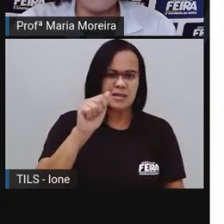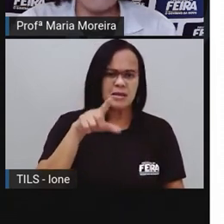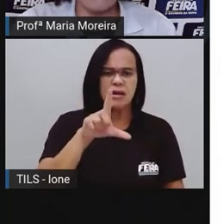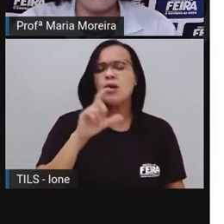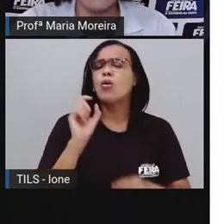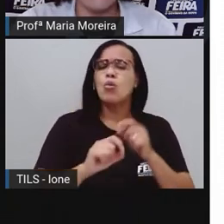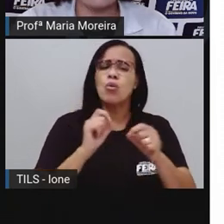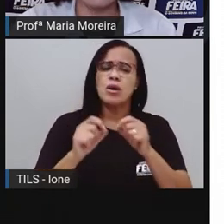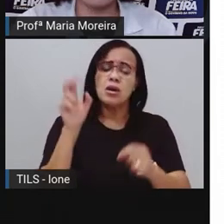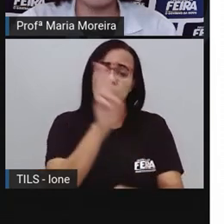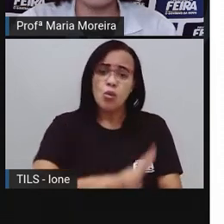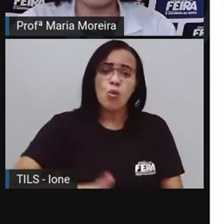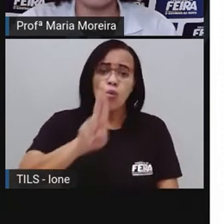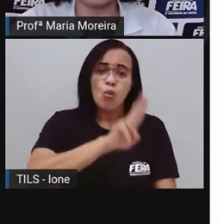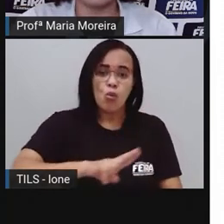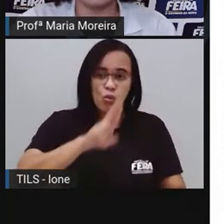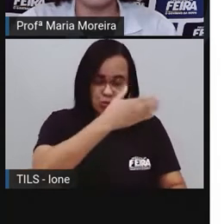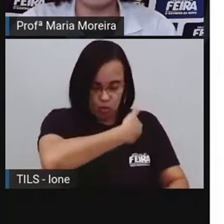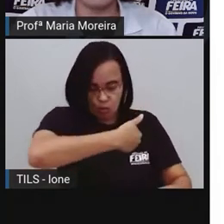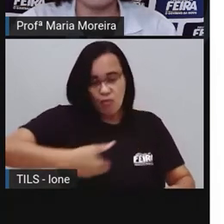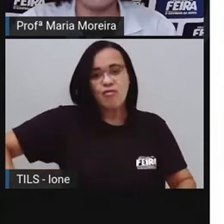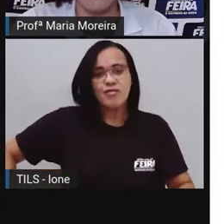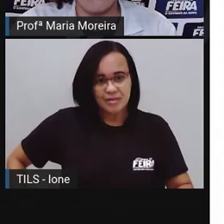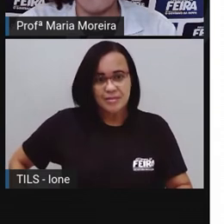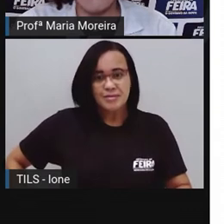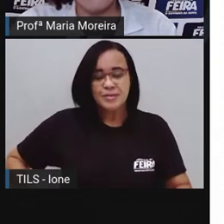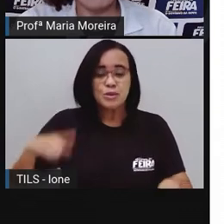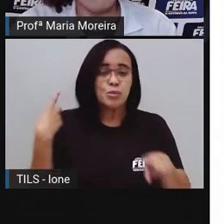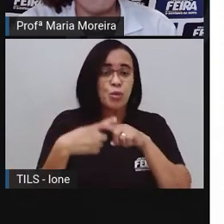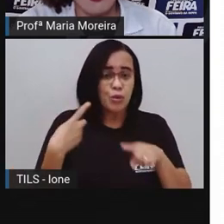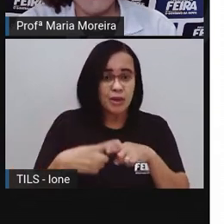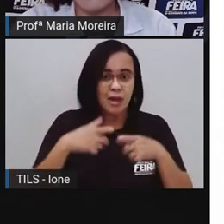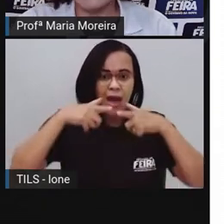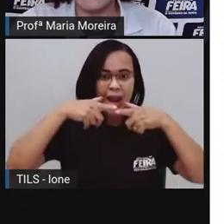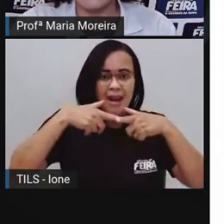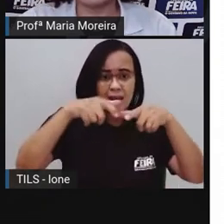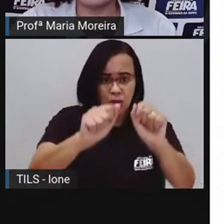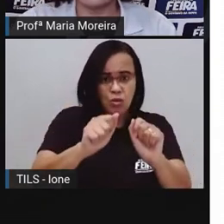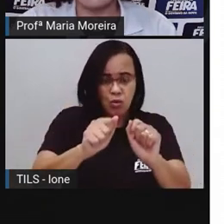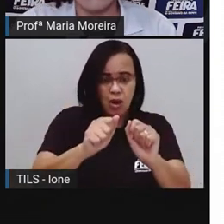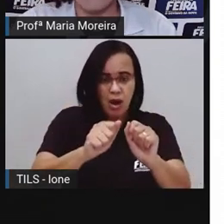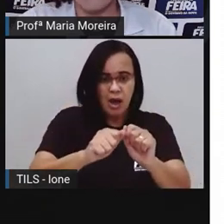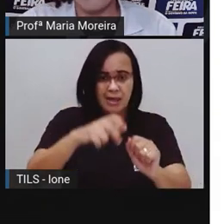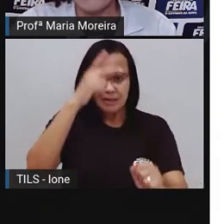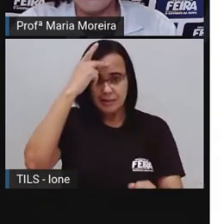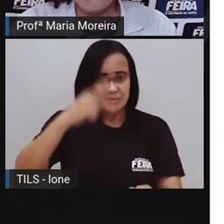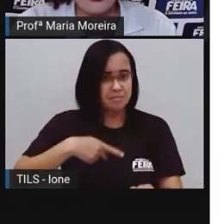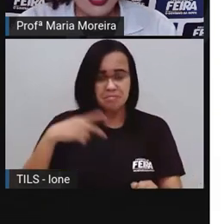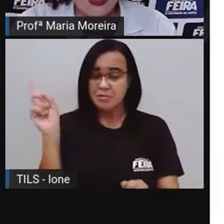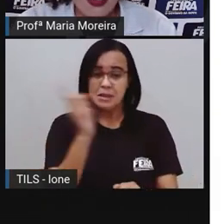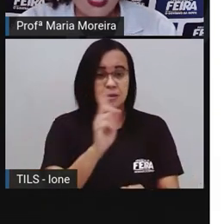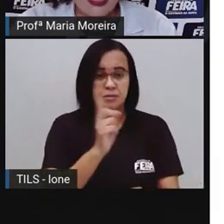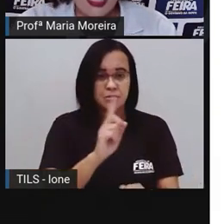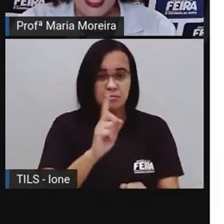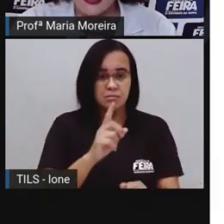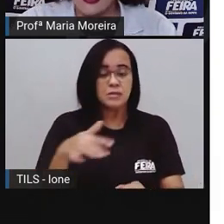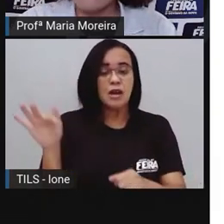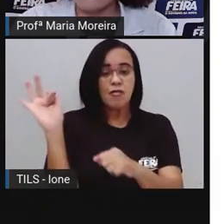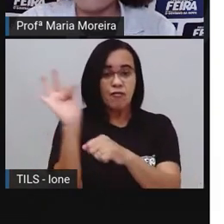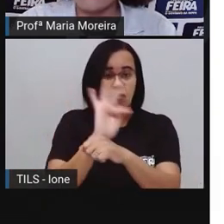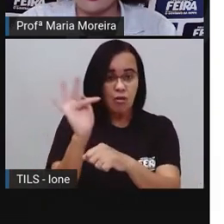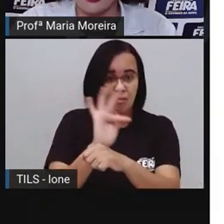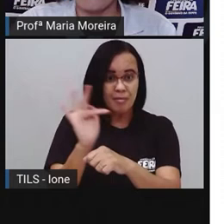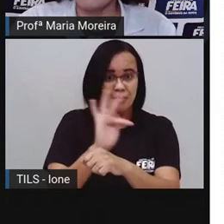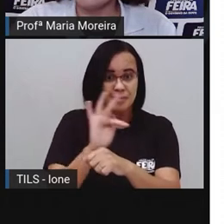tipo também exige uma linguagem impessoal, formal e acessível. Muitas vezes, a